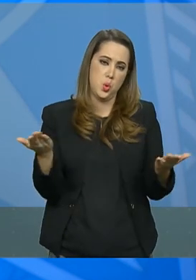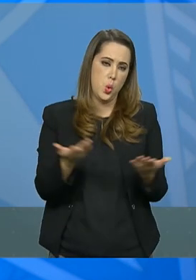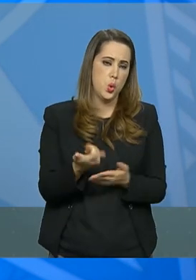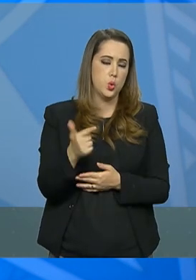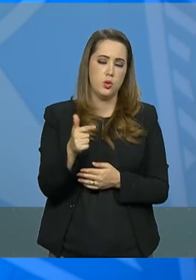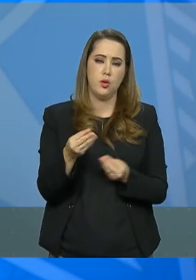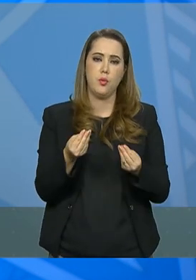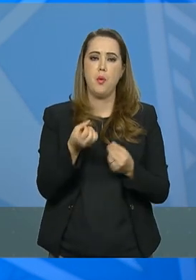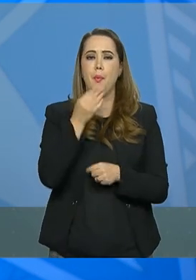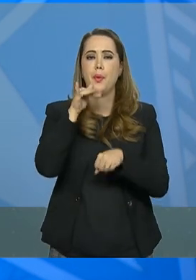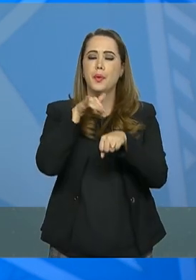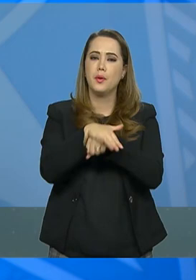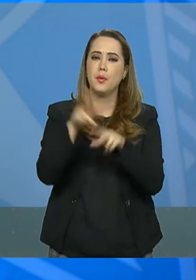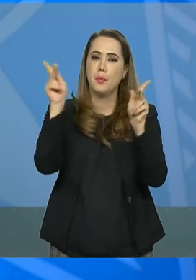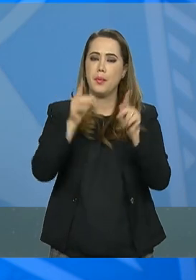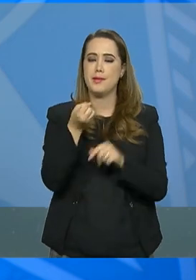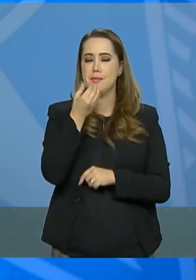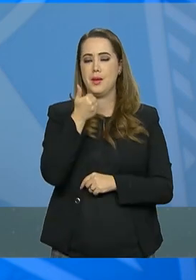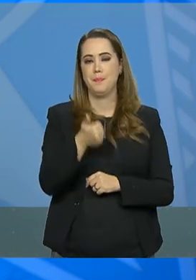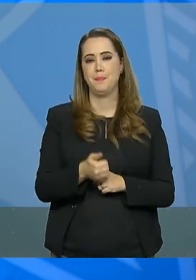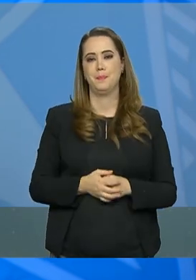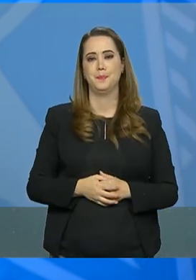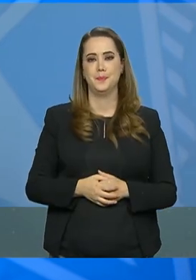Pessoal, uma boa noite, paz e bem.